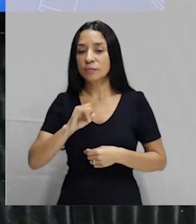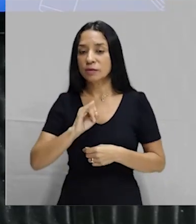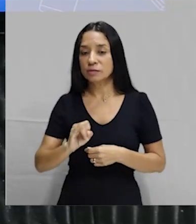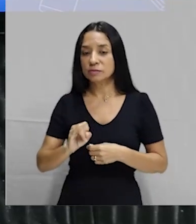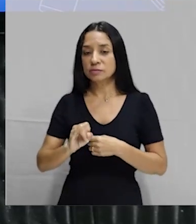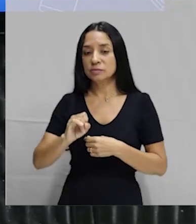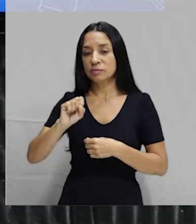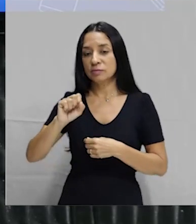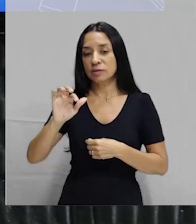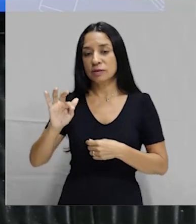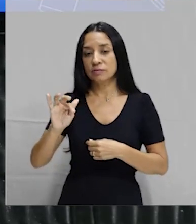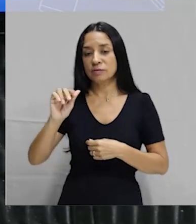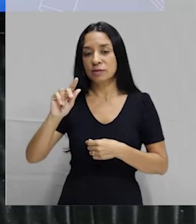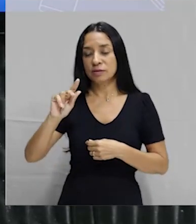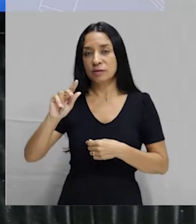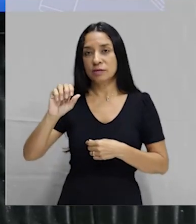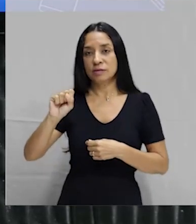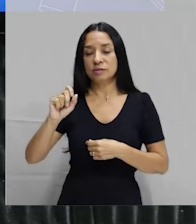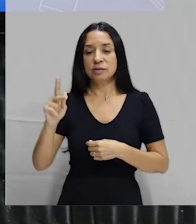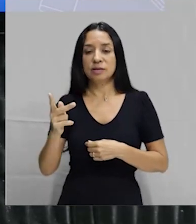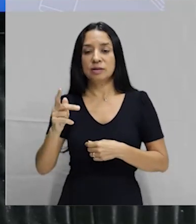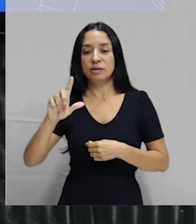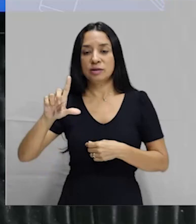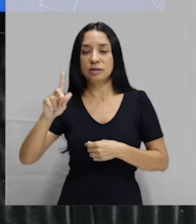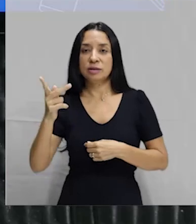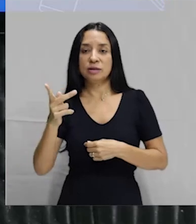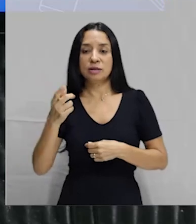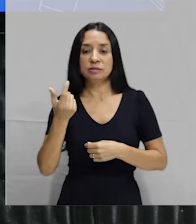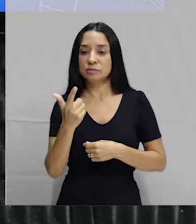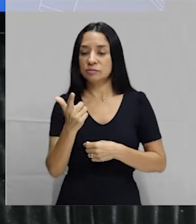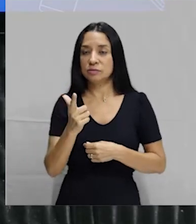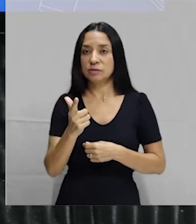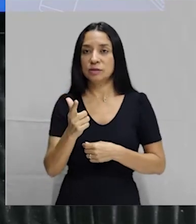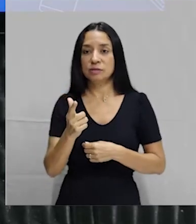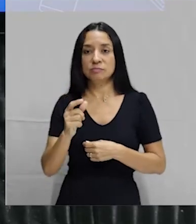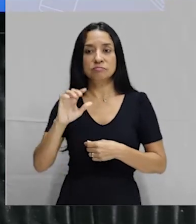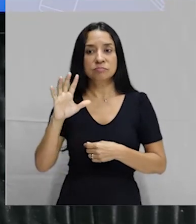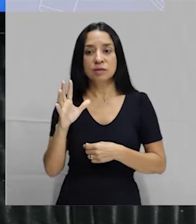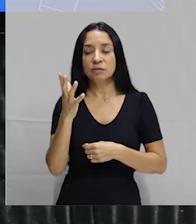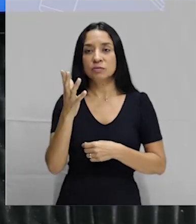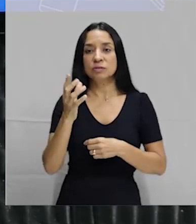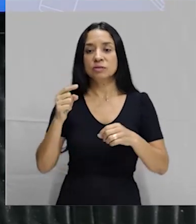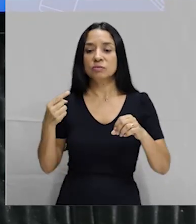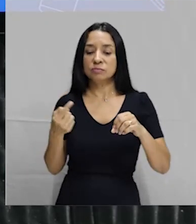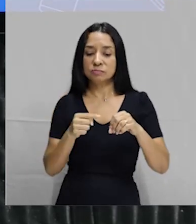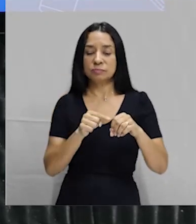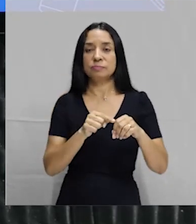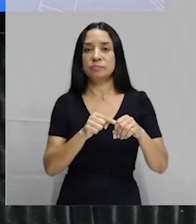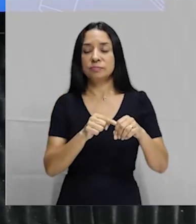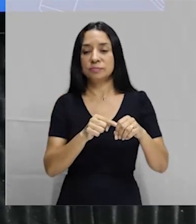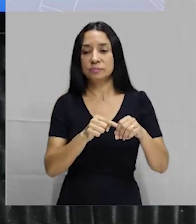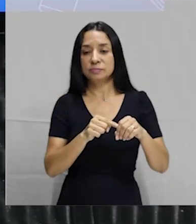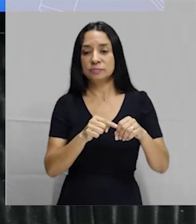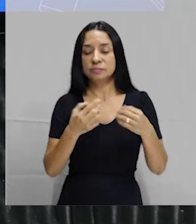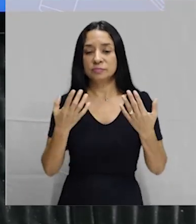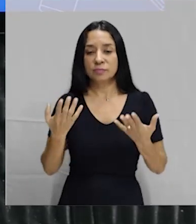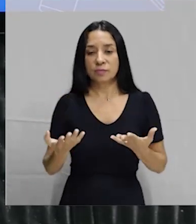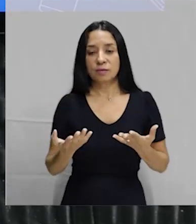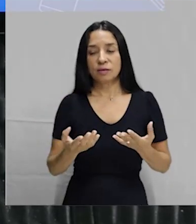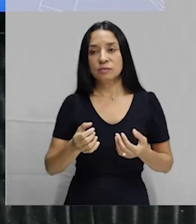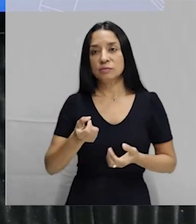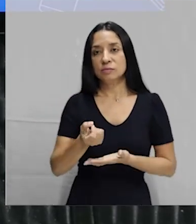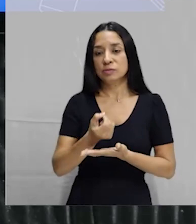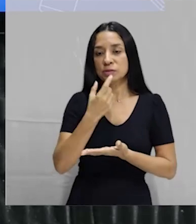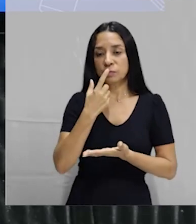FSH e o LH não estiverem presentes, não vai acontecer o quê? A ovulação. Então, essas